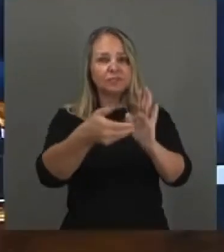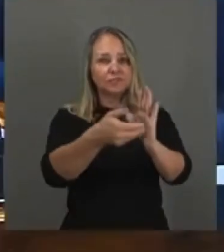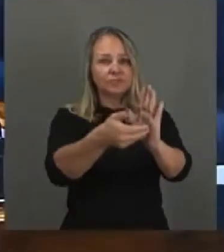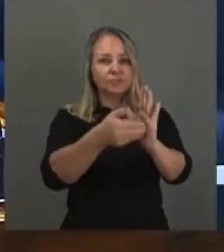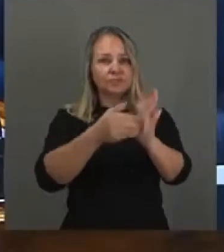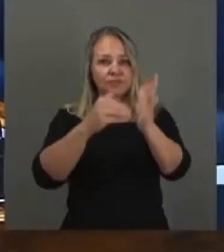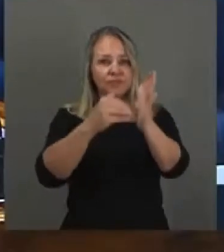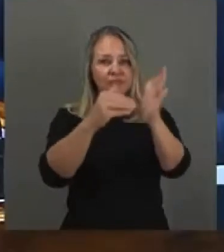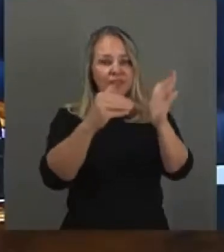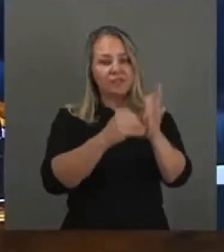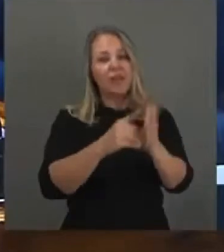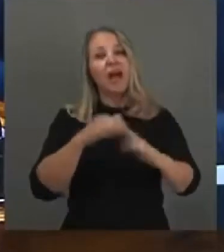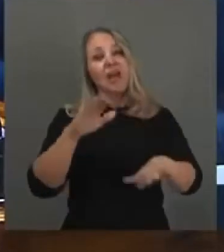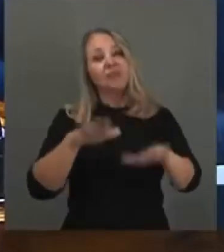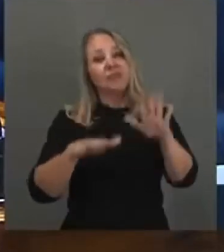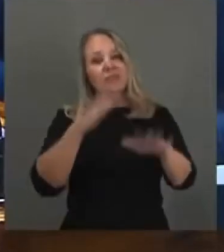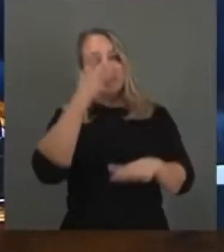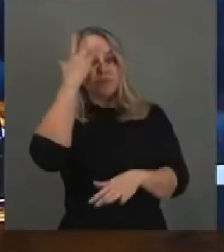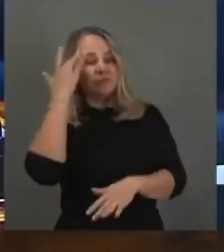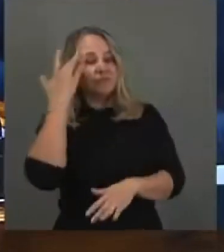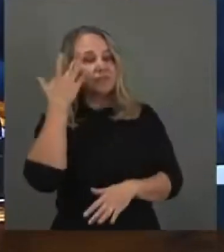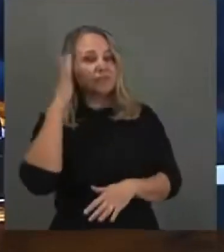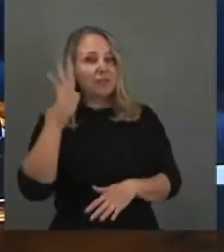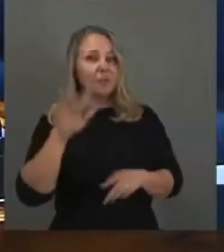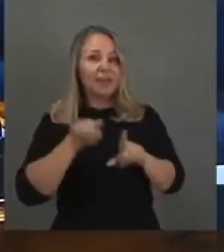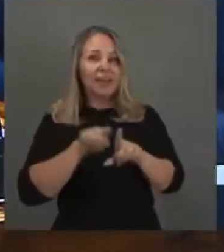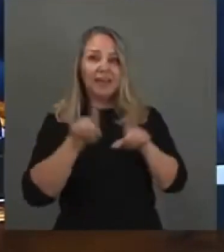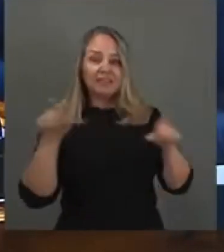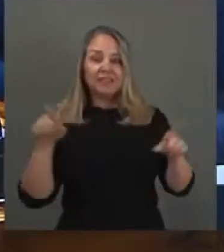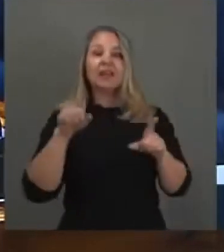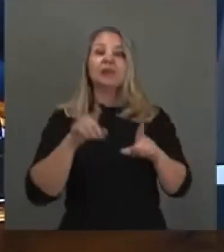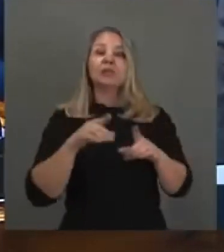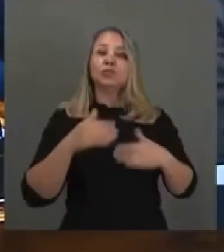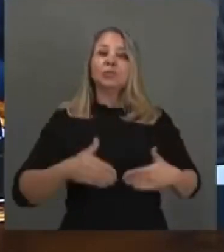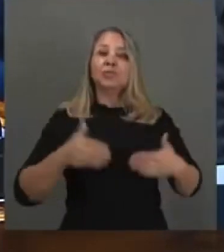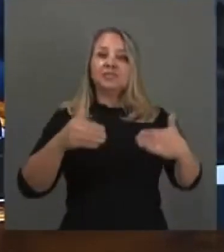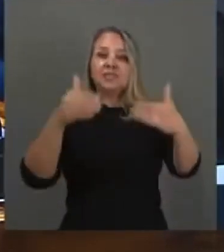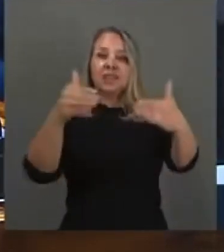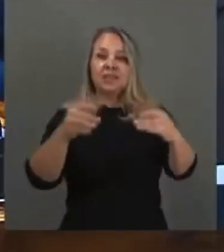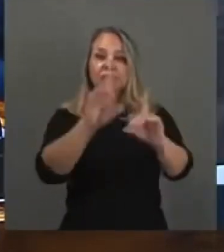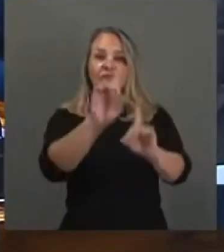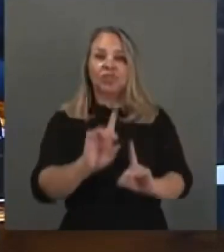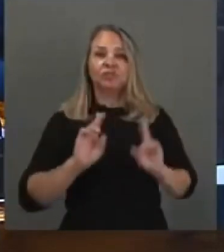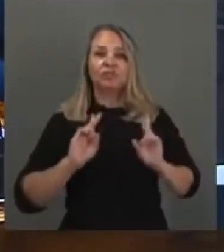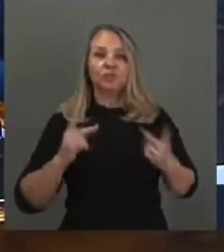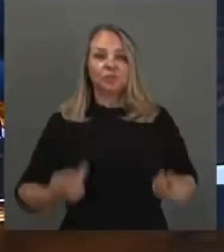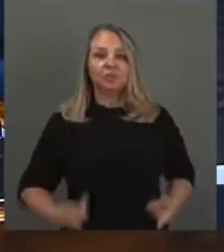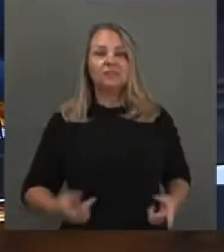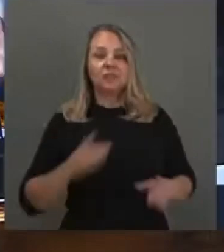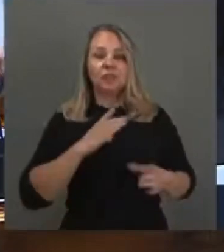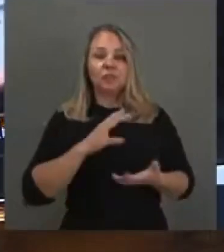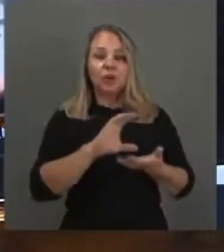Talvez os colegas não saibam, mas no Ministério de Direitos Humanos tem uma coordenação nacional